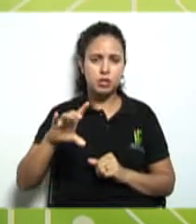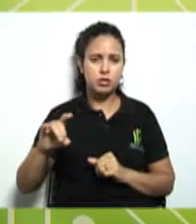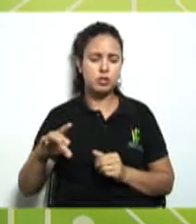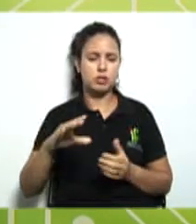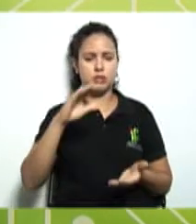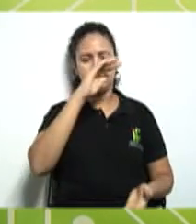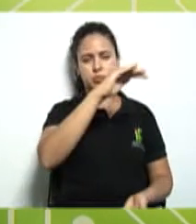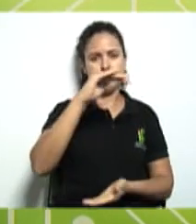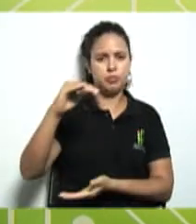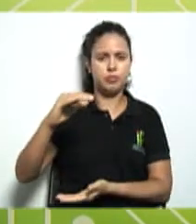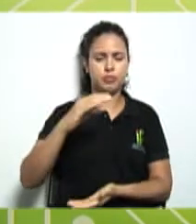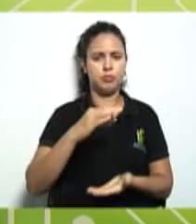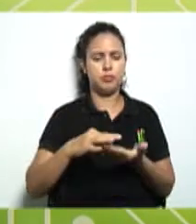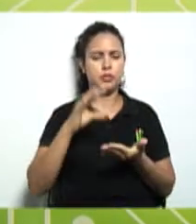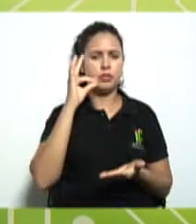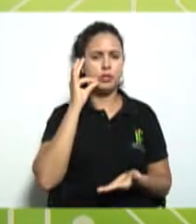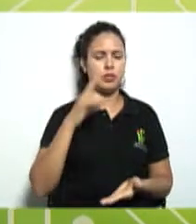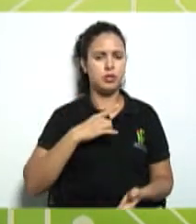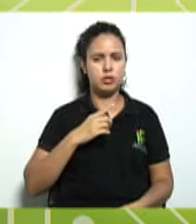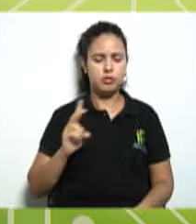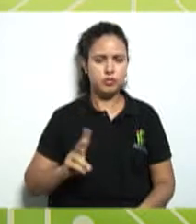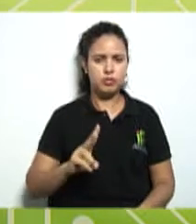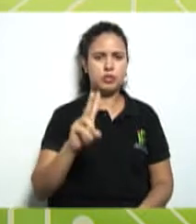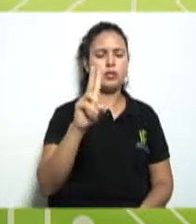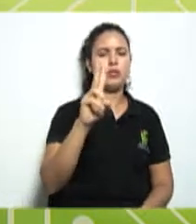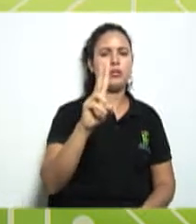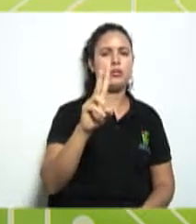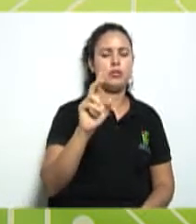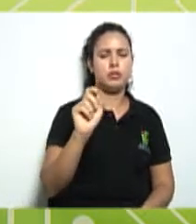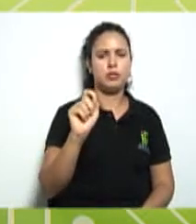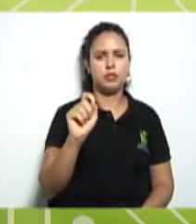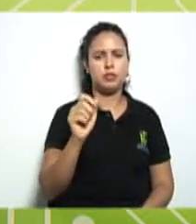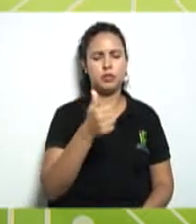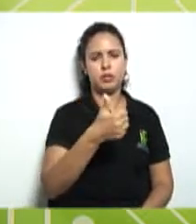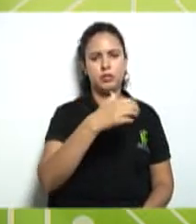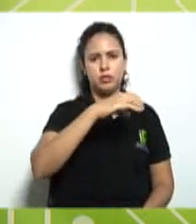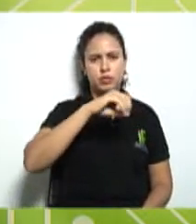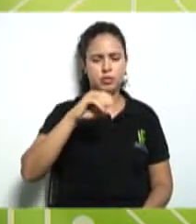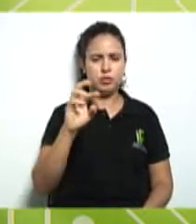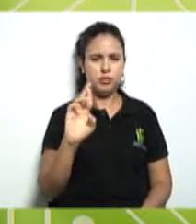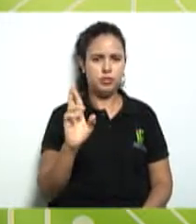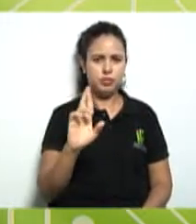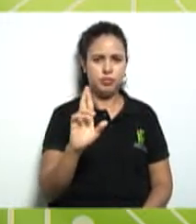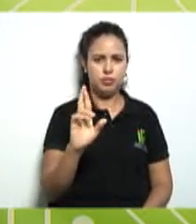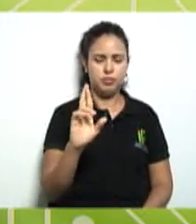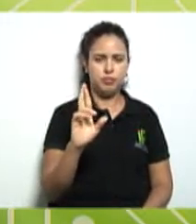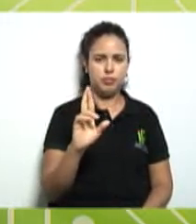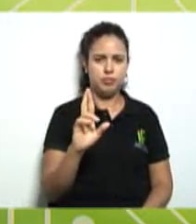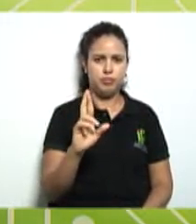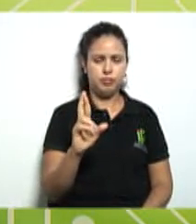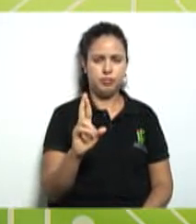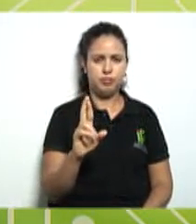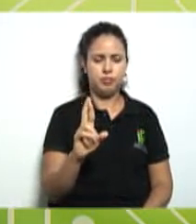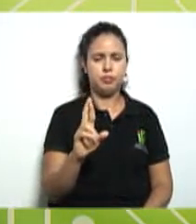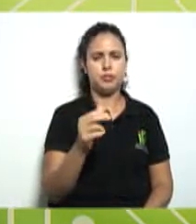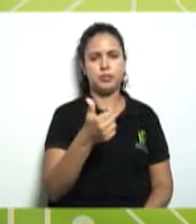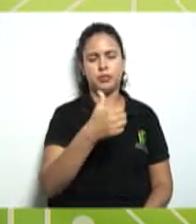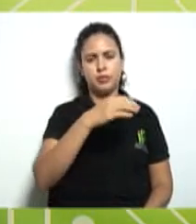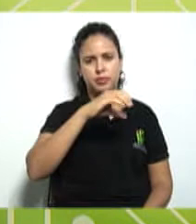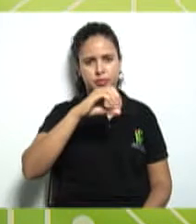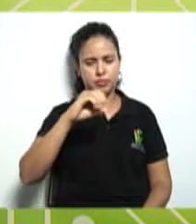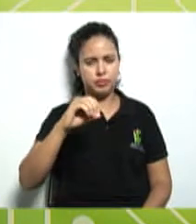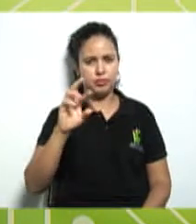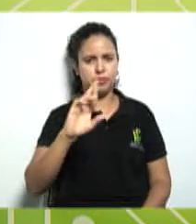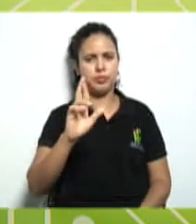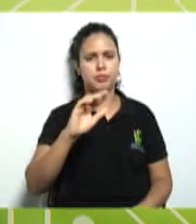ela vai ter um valor aqui vou passar para o produtor 10 reais então vai equivaler o que 10 reais essa